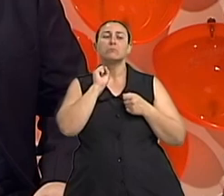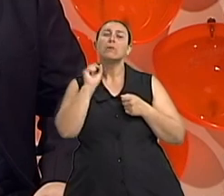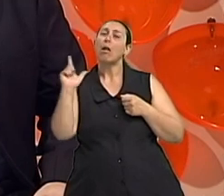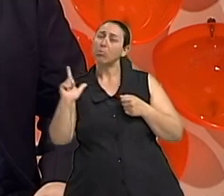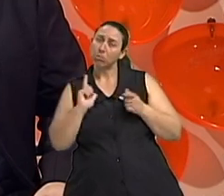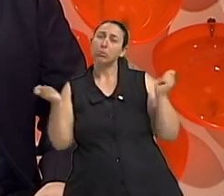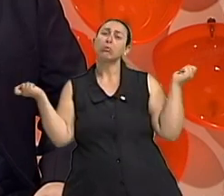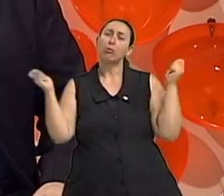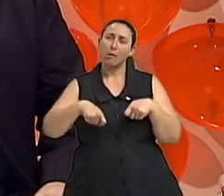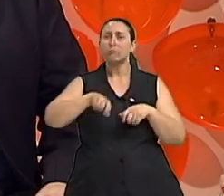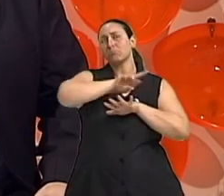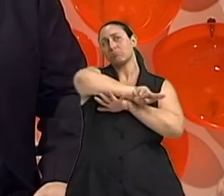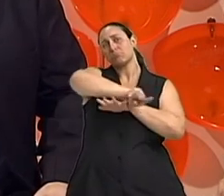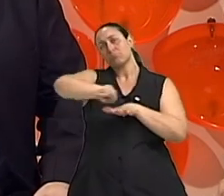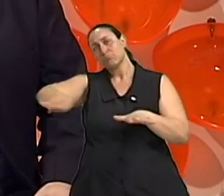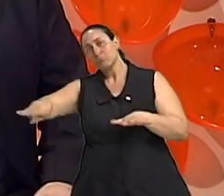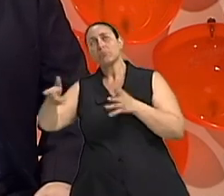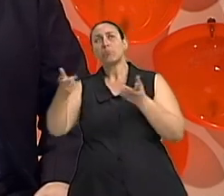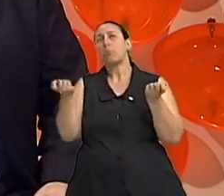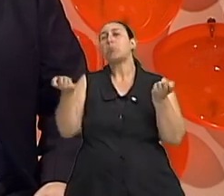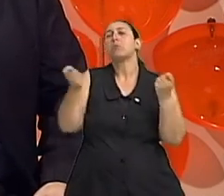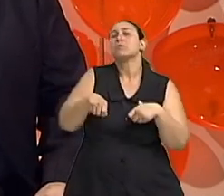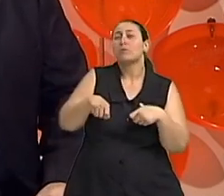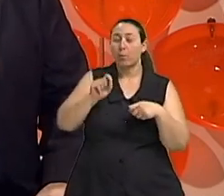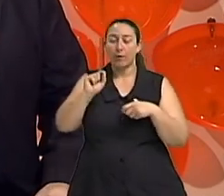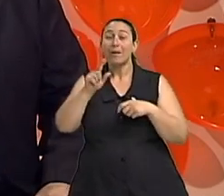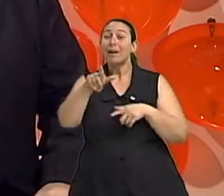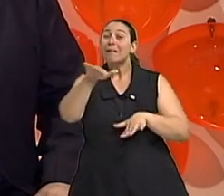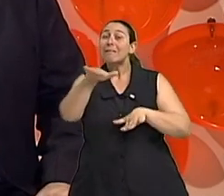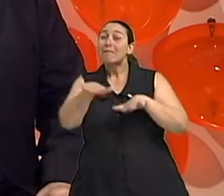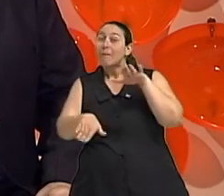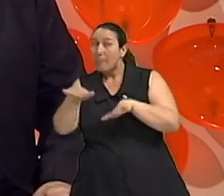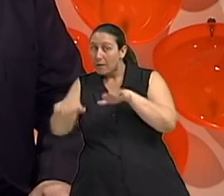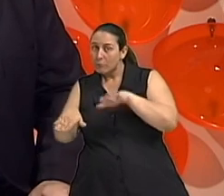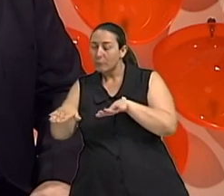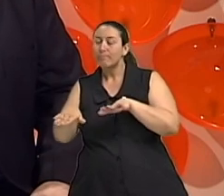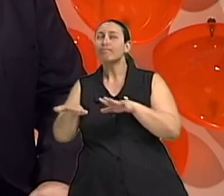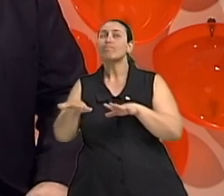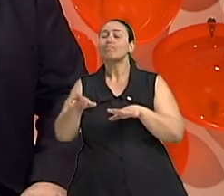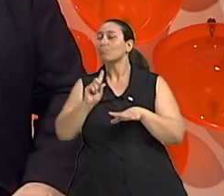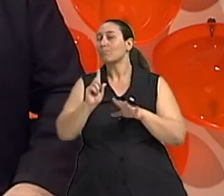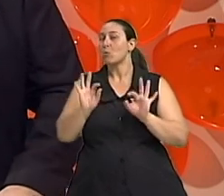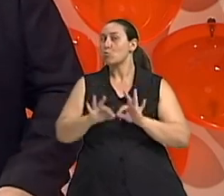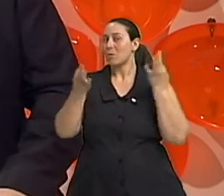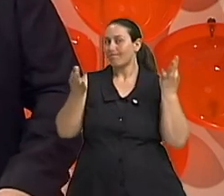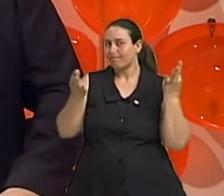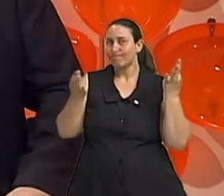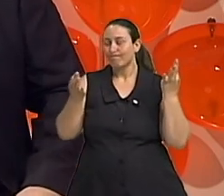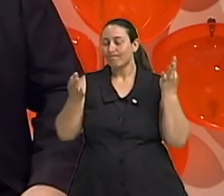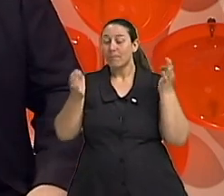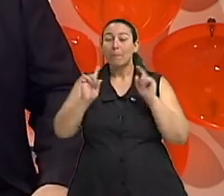de possibilidades diagnósticas. Dependendo da situação, não há cura. Mas a